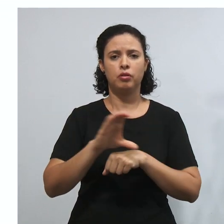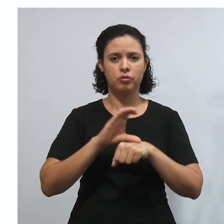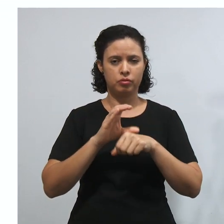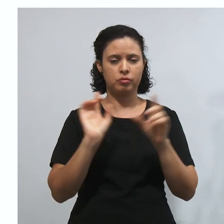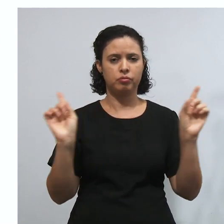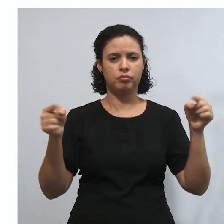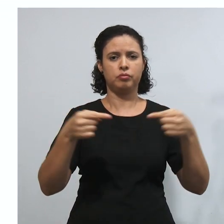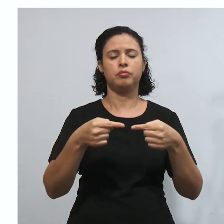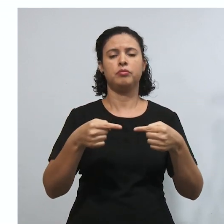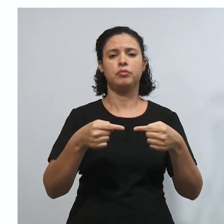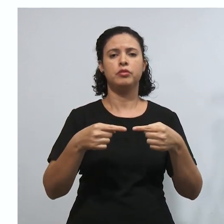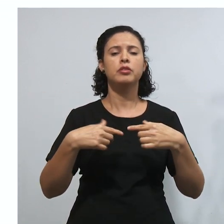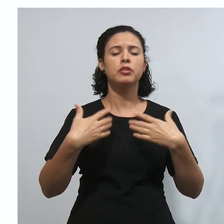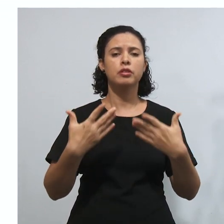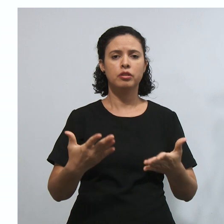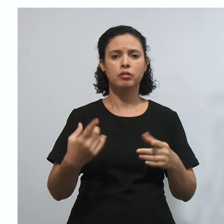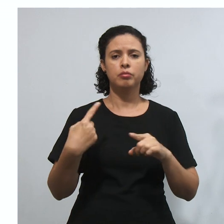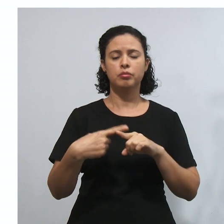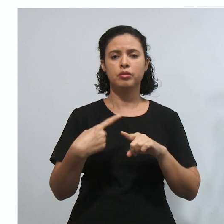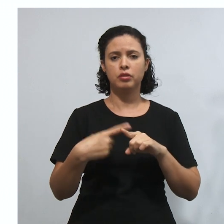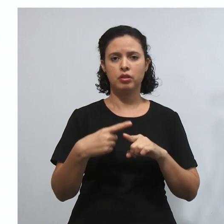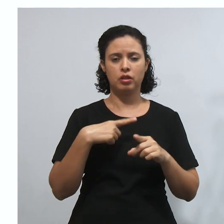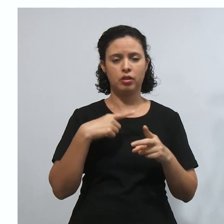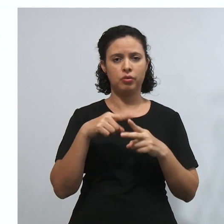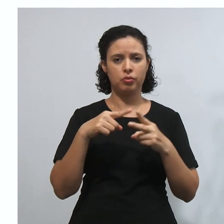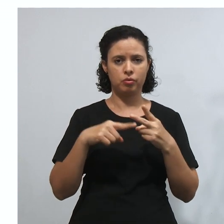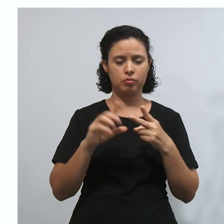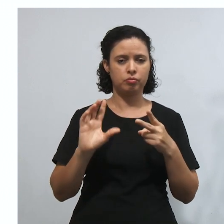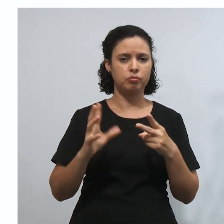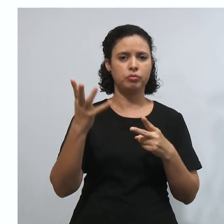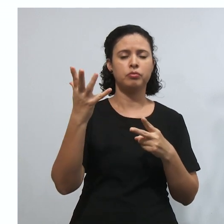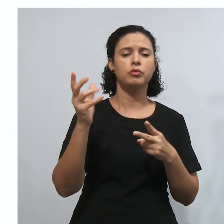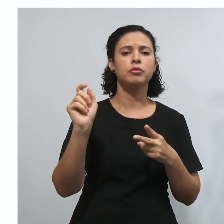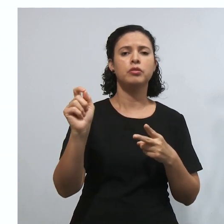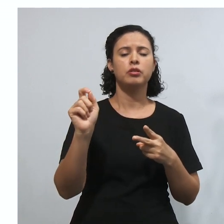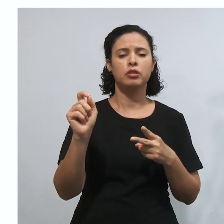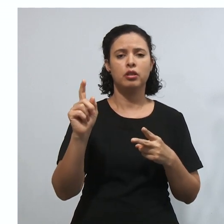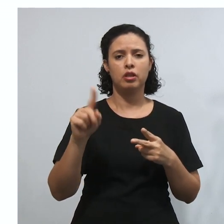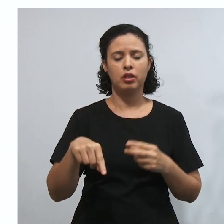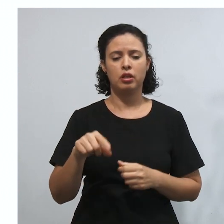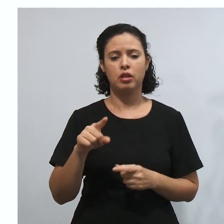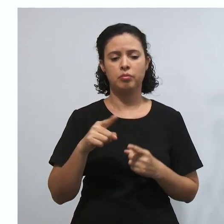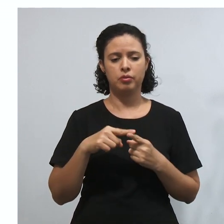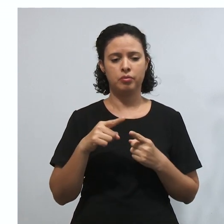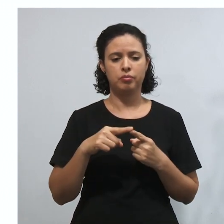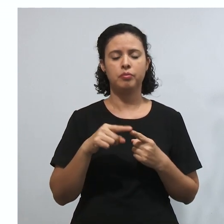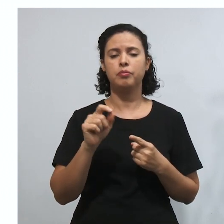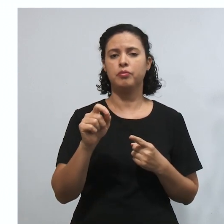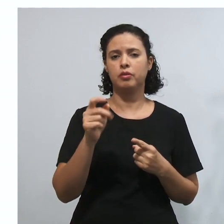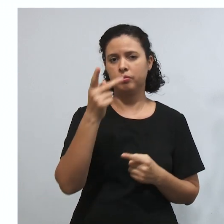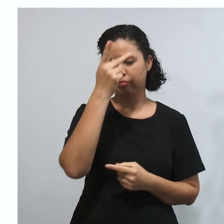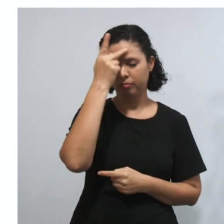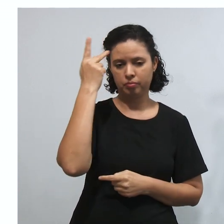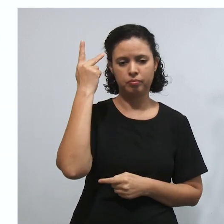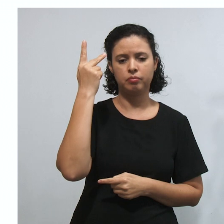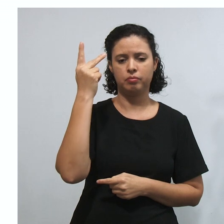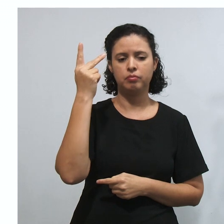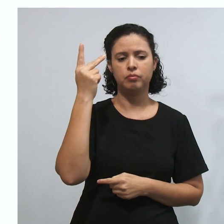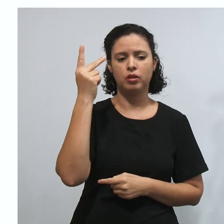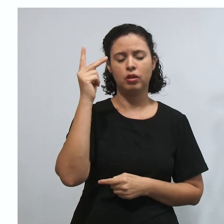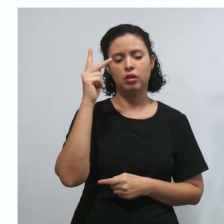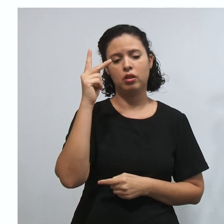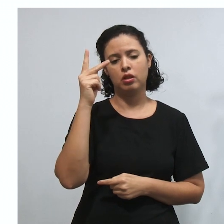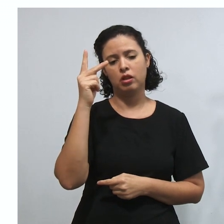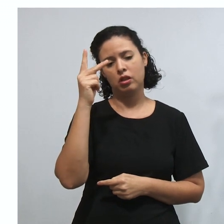Por quê? Porque aqui são duas situações. Uma situação é quando uma dessas pessoas aqui, dos incisos,